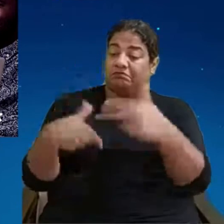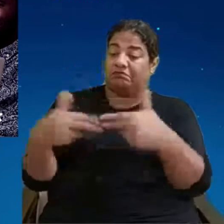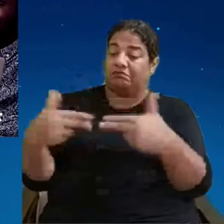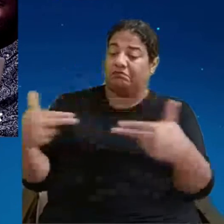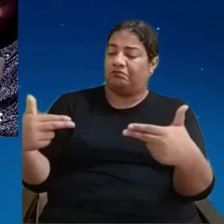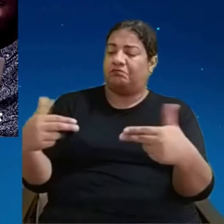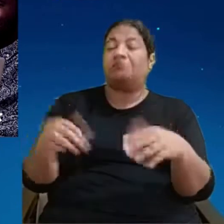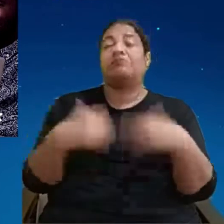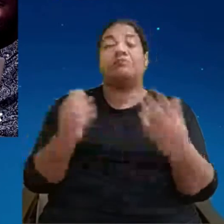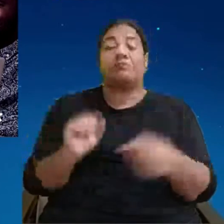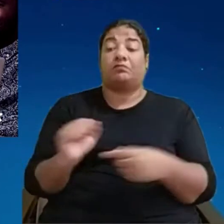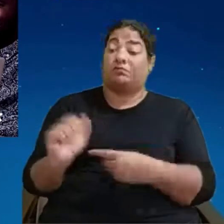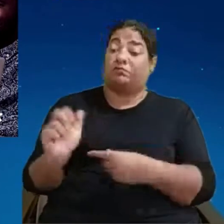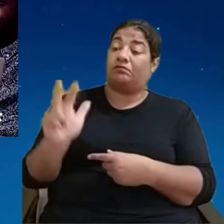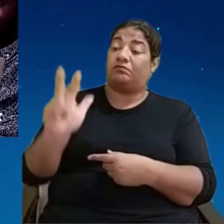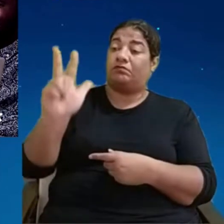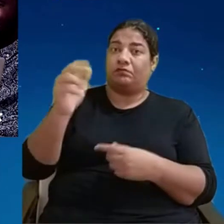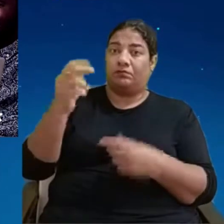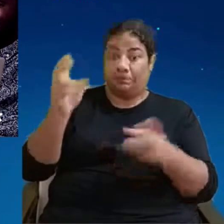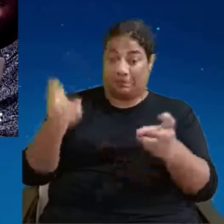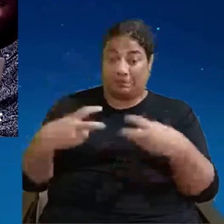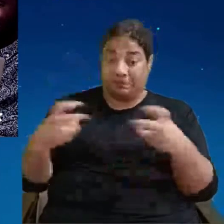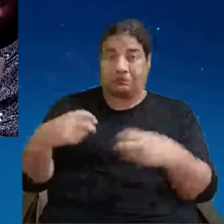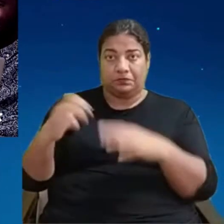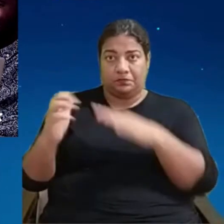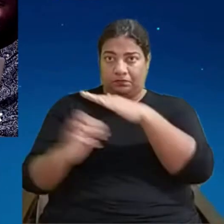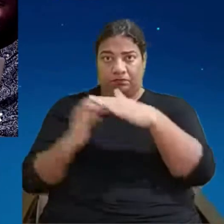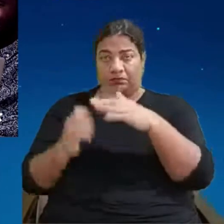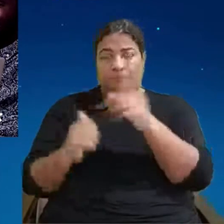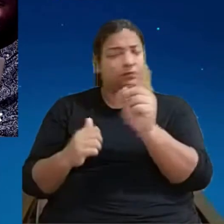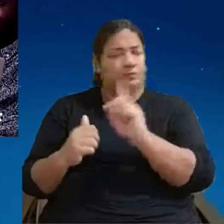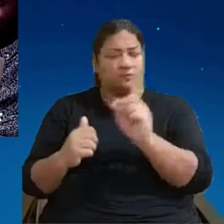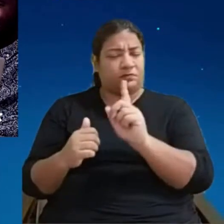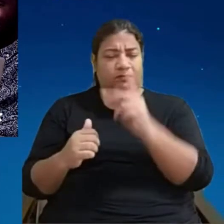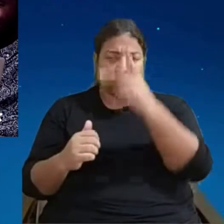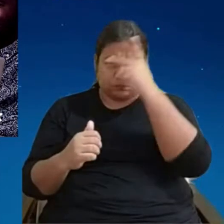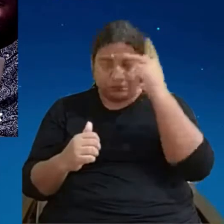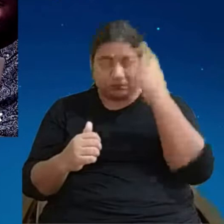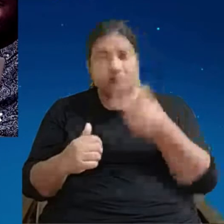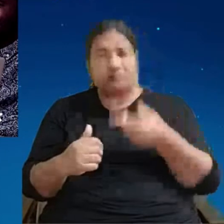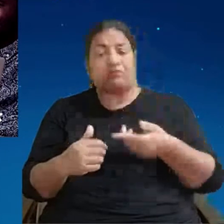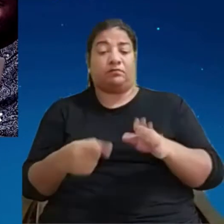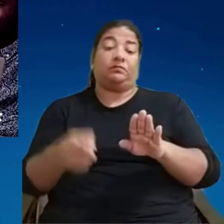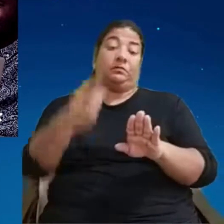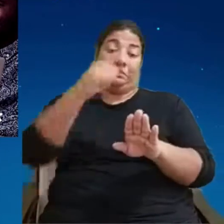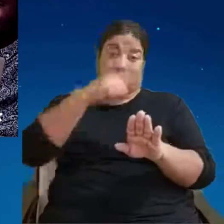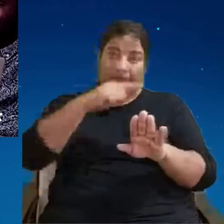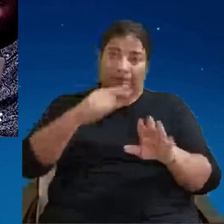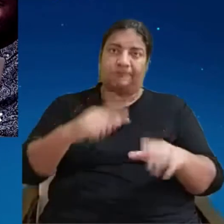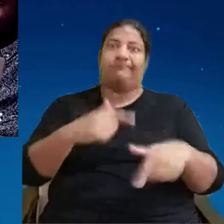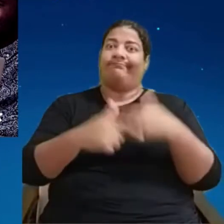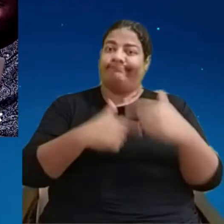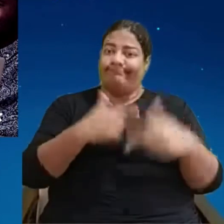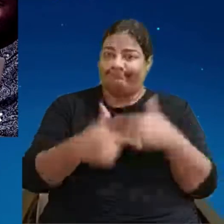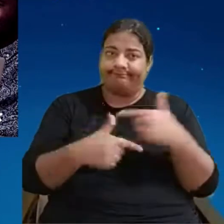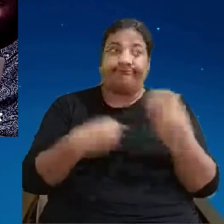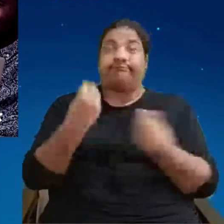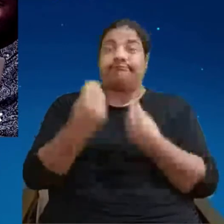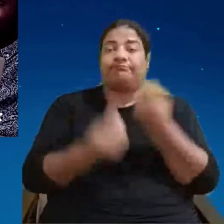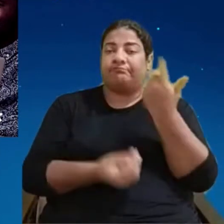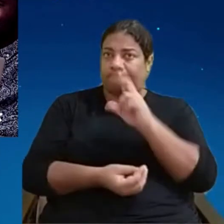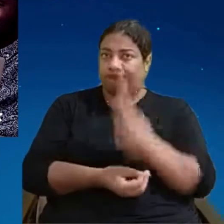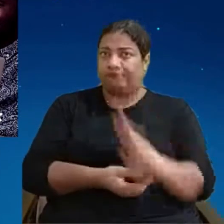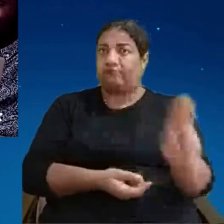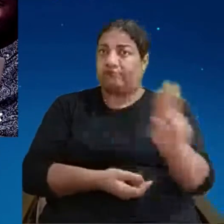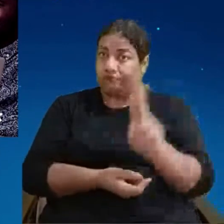na empresa eu estou pensando naquele empreendedor que está ali atrás tocando o negócio e como é que vai viabilizar então cada vez mais a gente está expandindo a